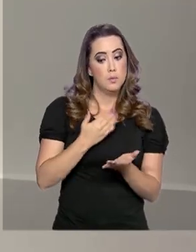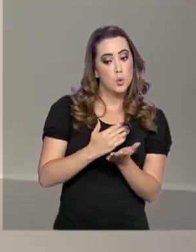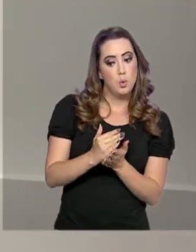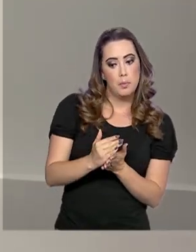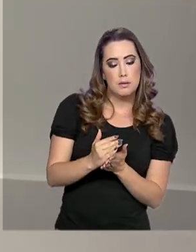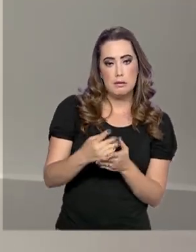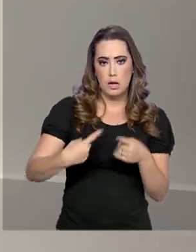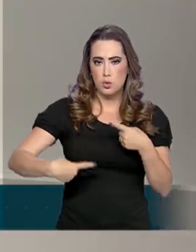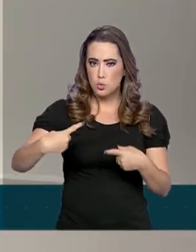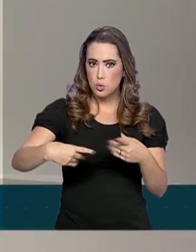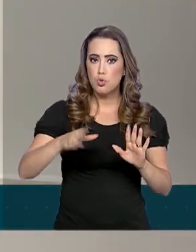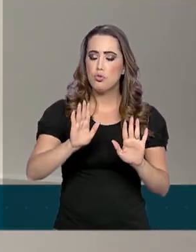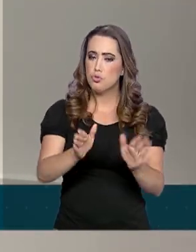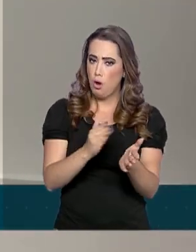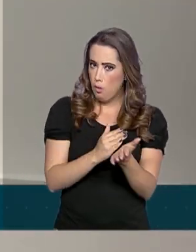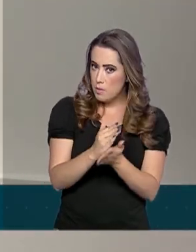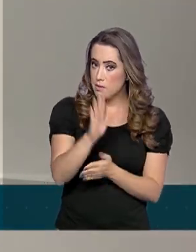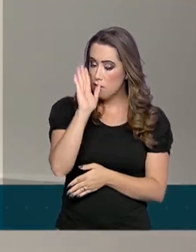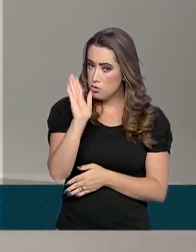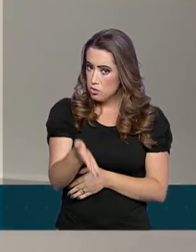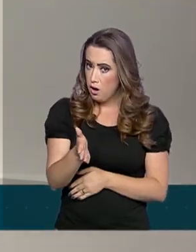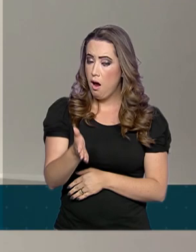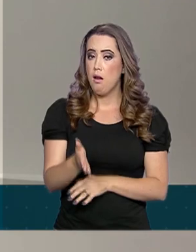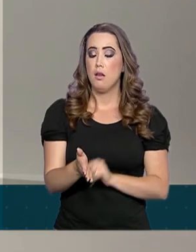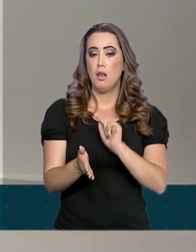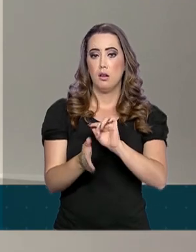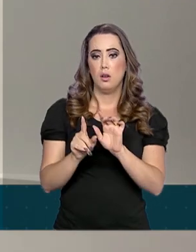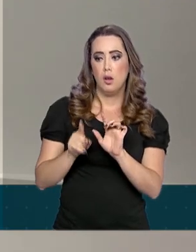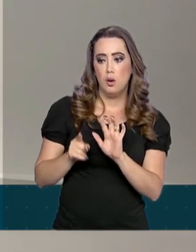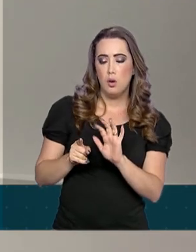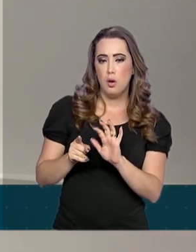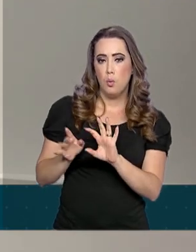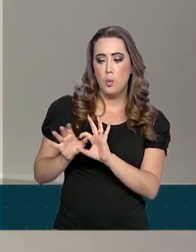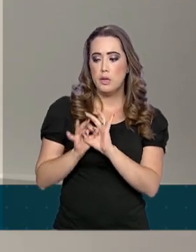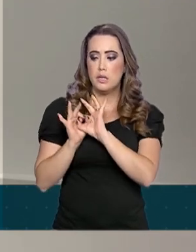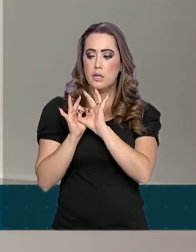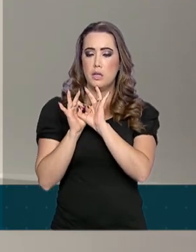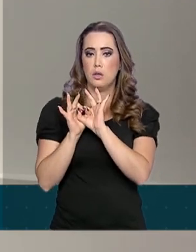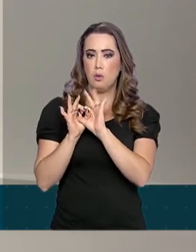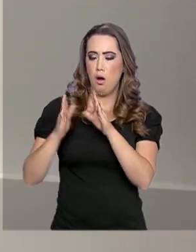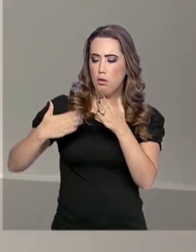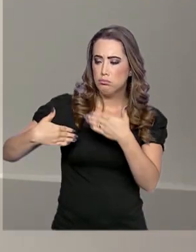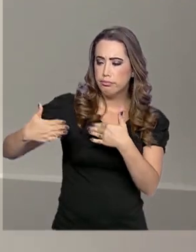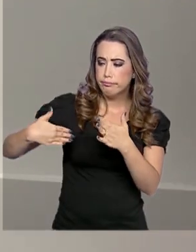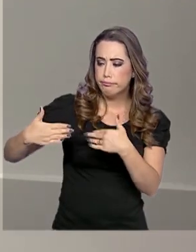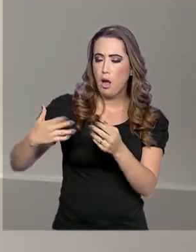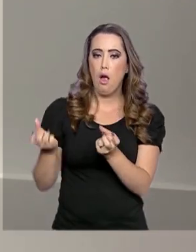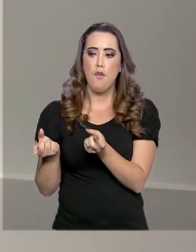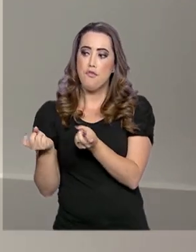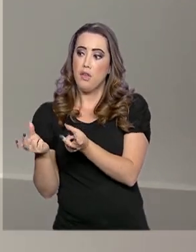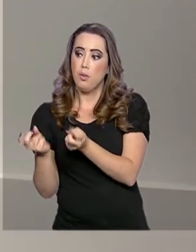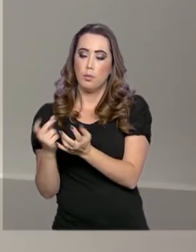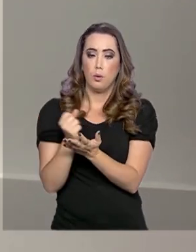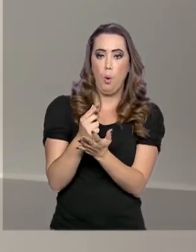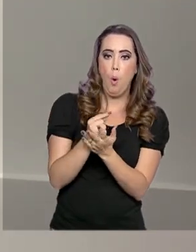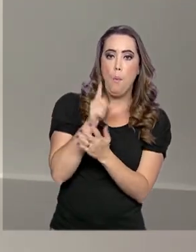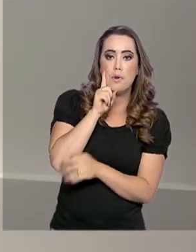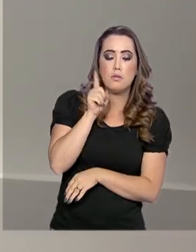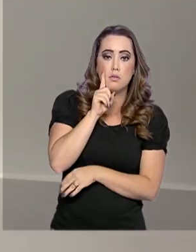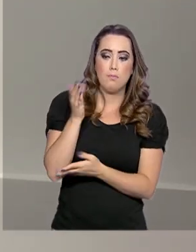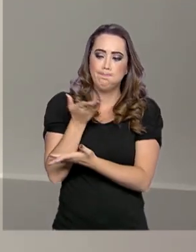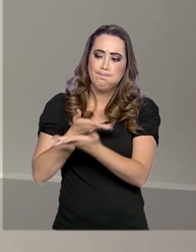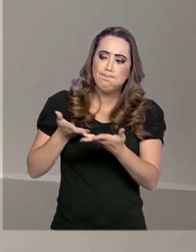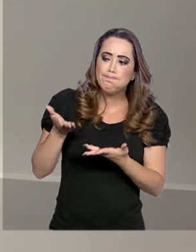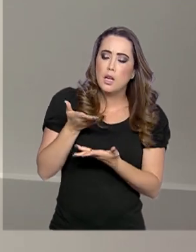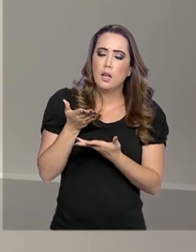agora imediatamente, aprofundando a parceria econômica e comercial que nós já temos, de maneira muito decisiva. Vamos ver a